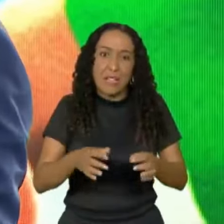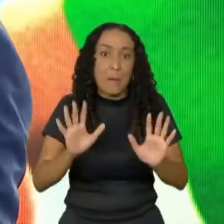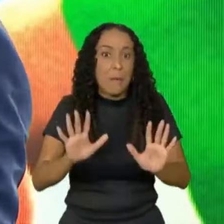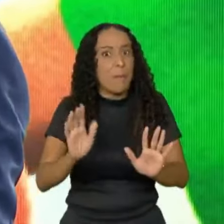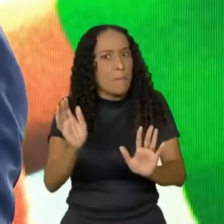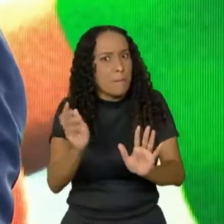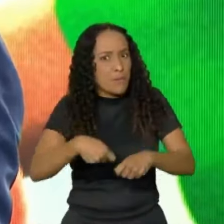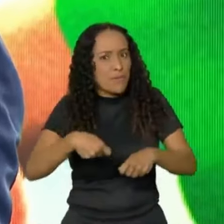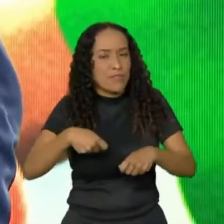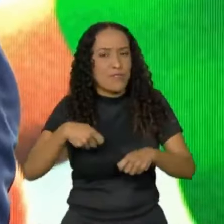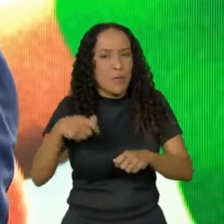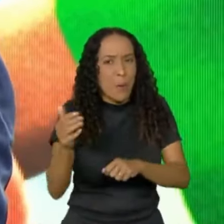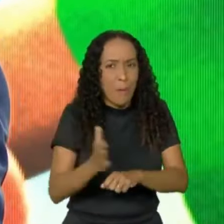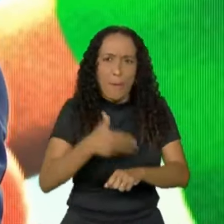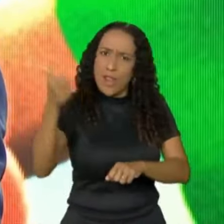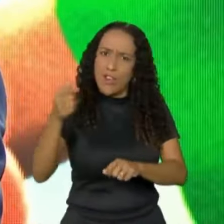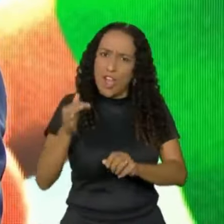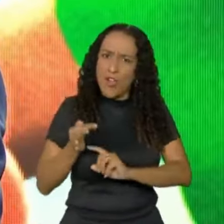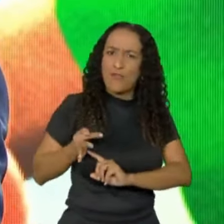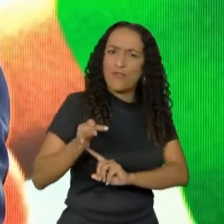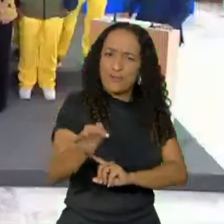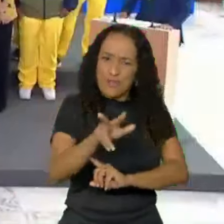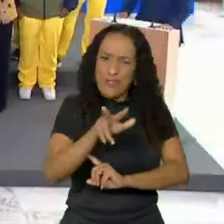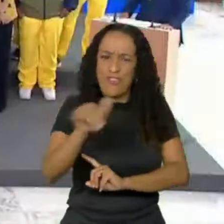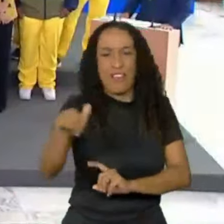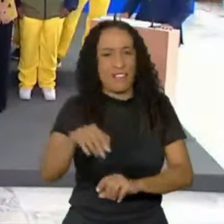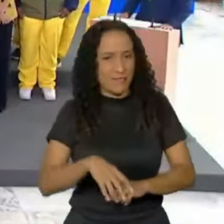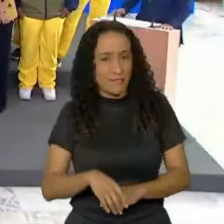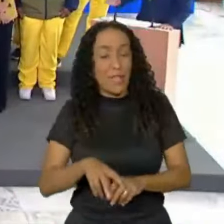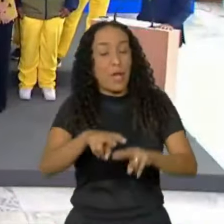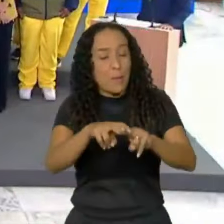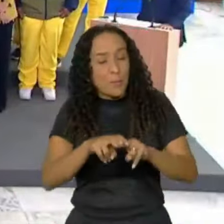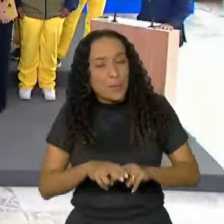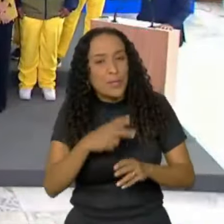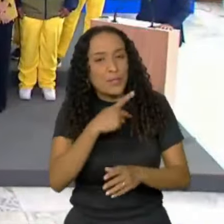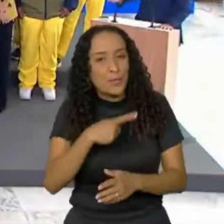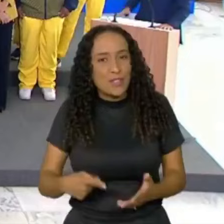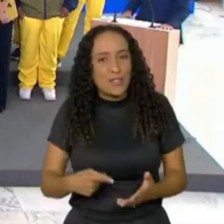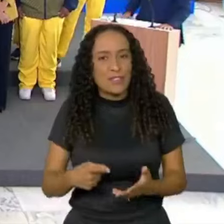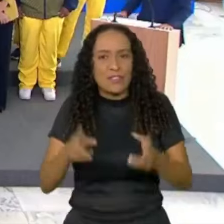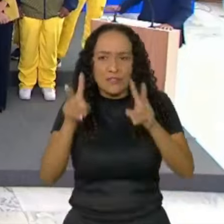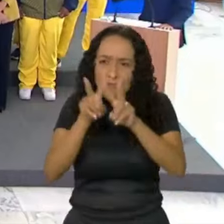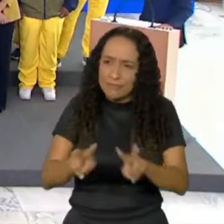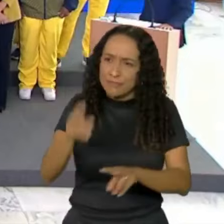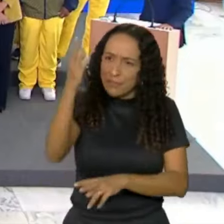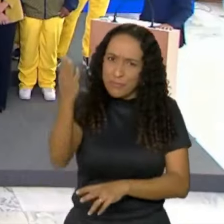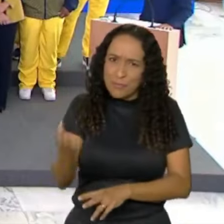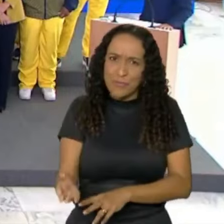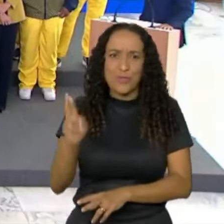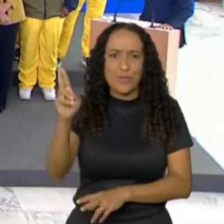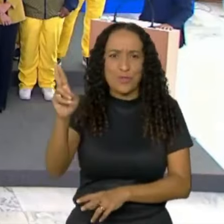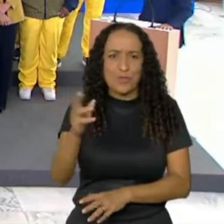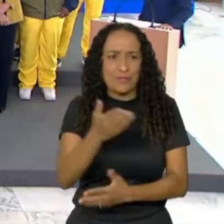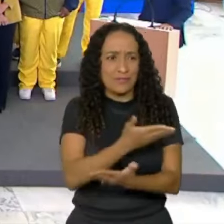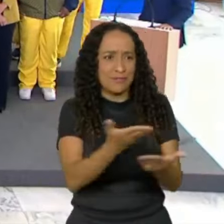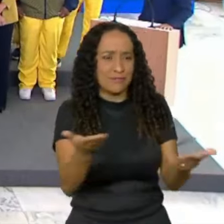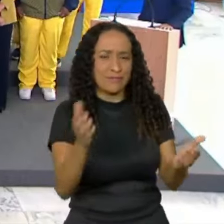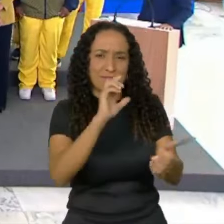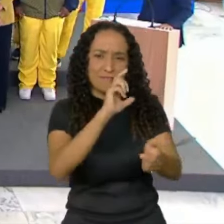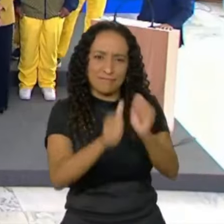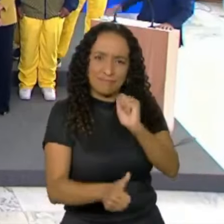melhorar e ter a ambição de melhorar no futuro. É por isso, presidente, que olhando para o senhor e olhando para esses guerreiros,